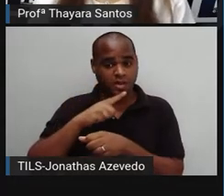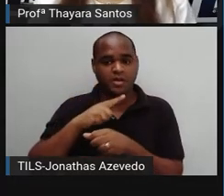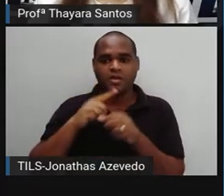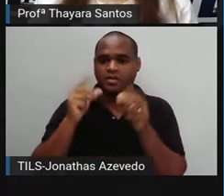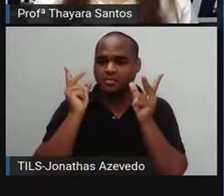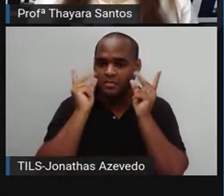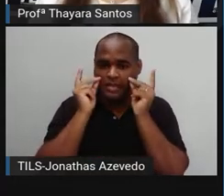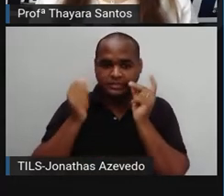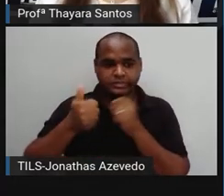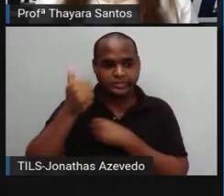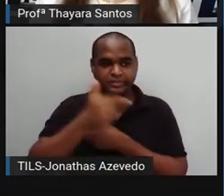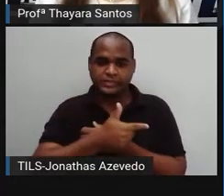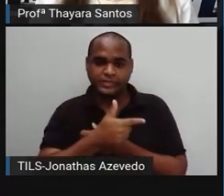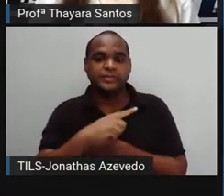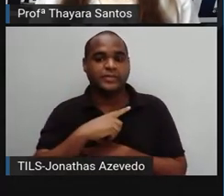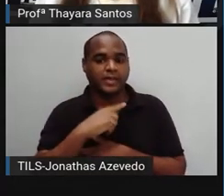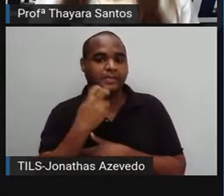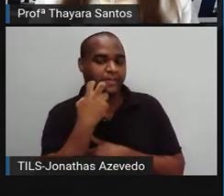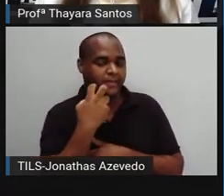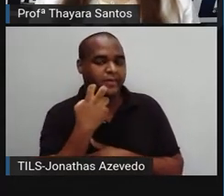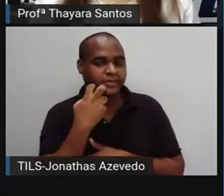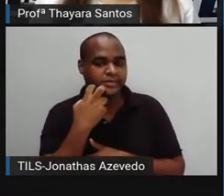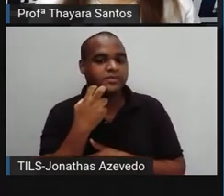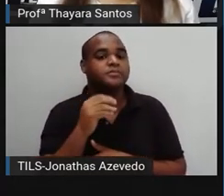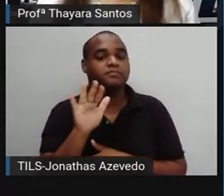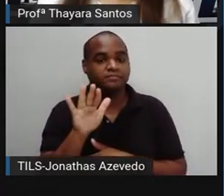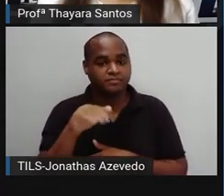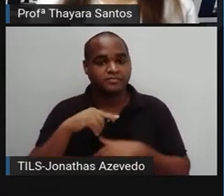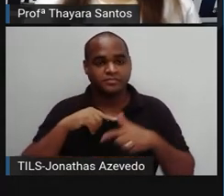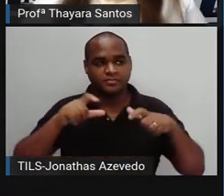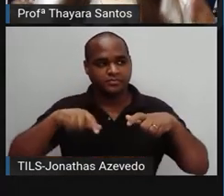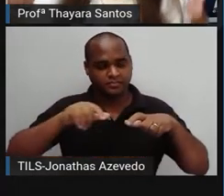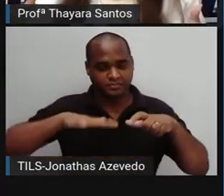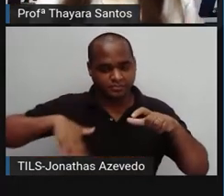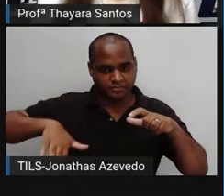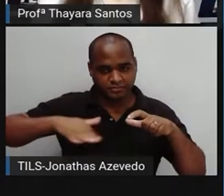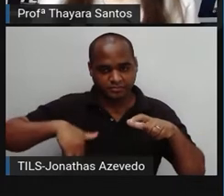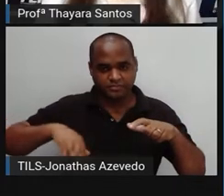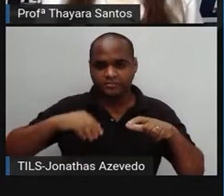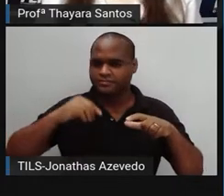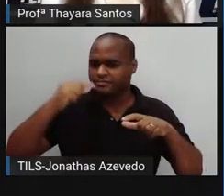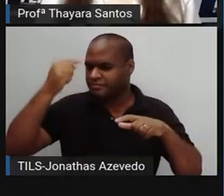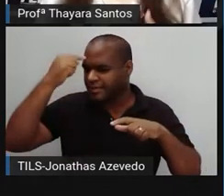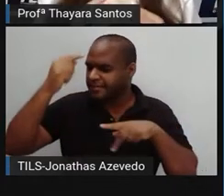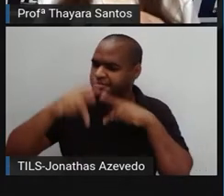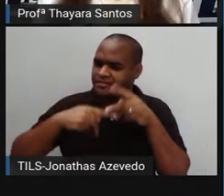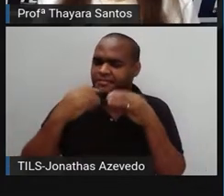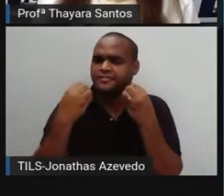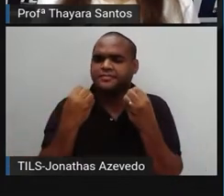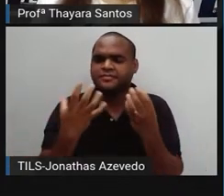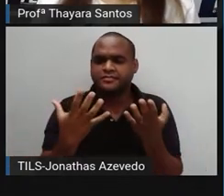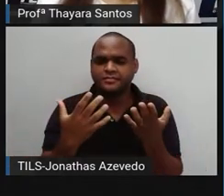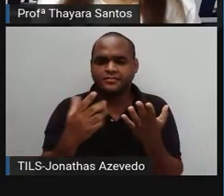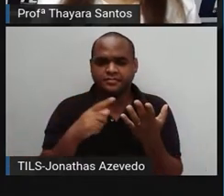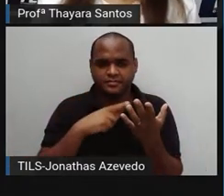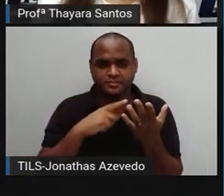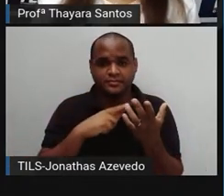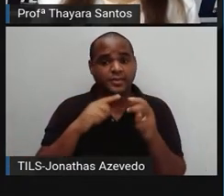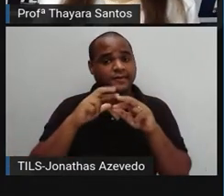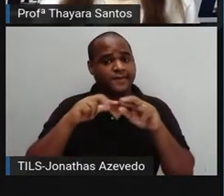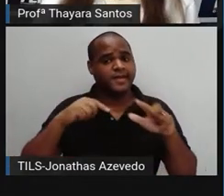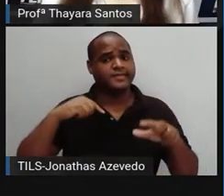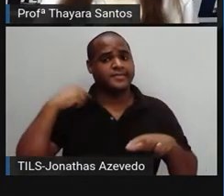que peixes no oceano. Mas se a gente pensar no nosso presente, a gente já tem muitos